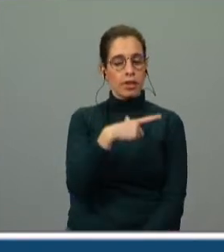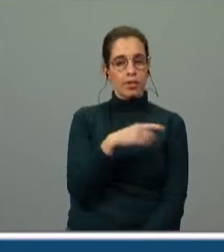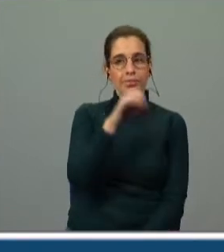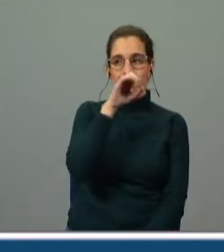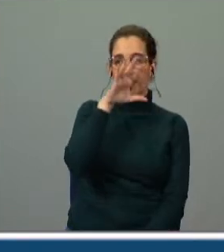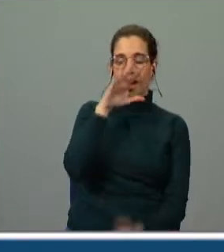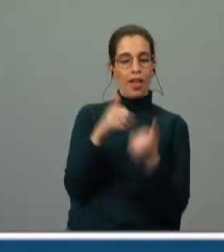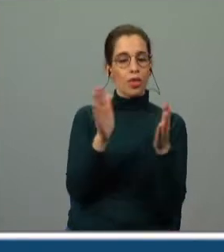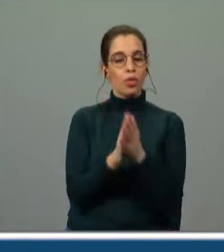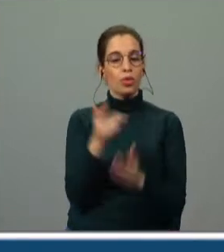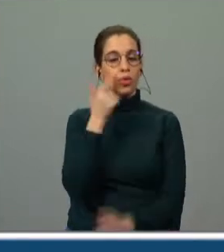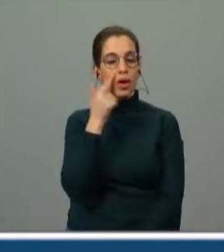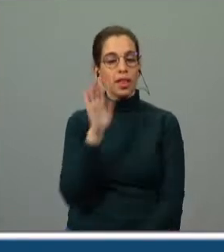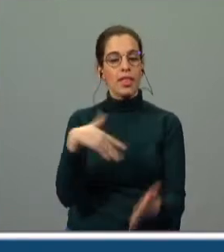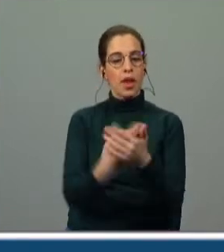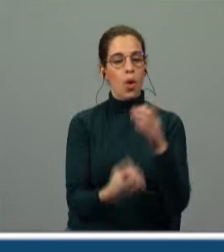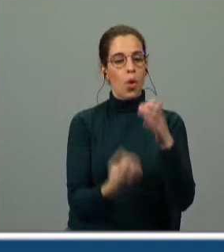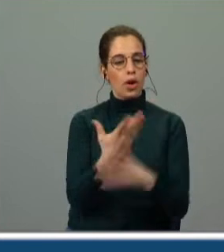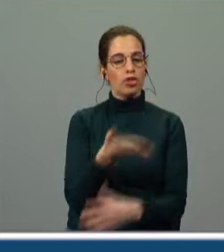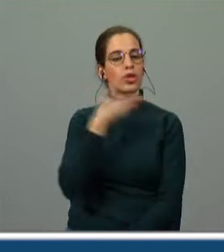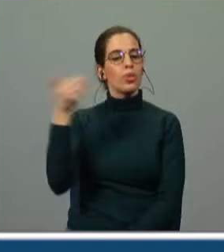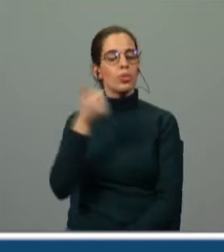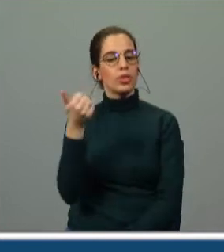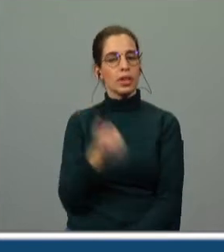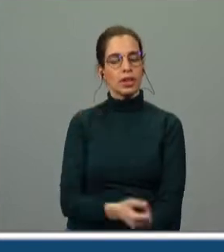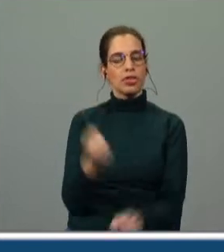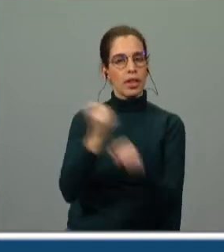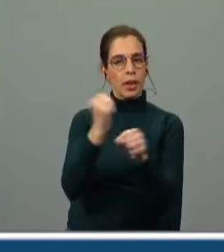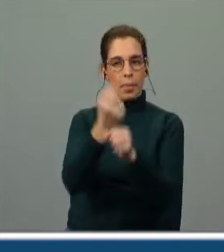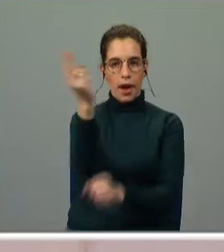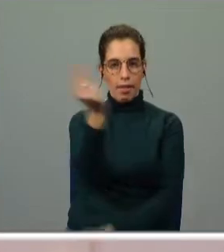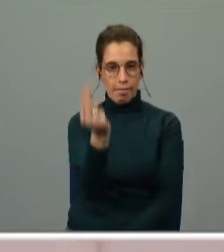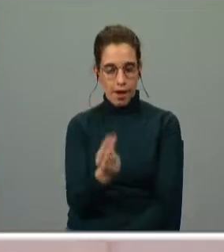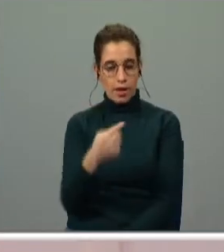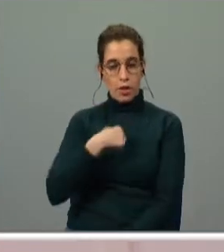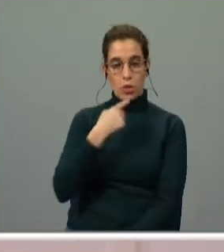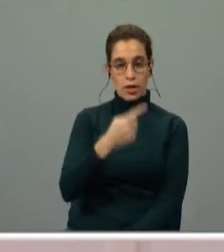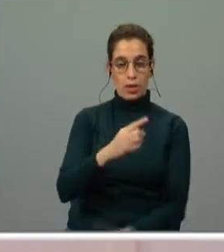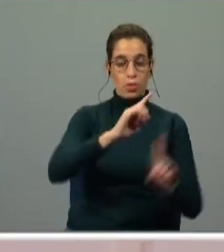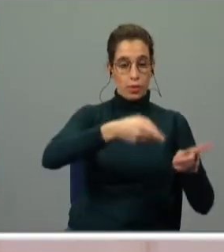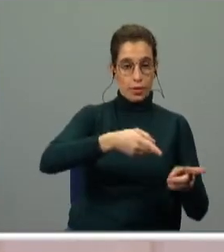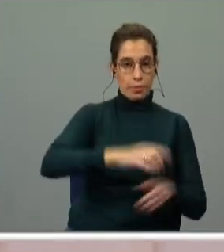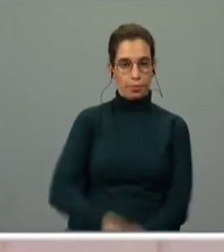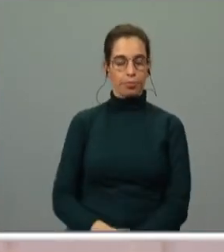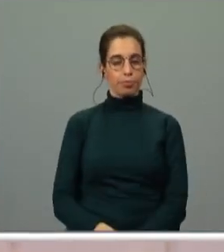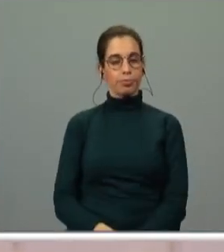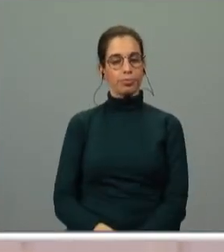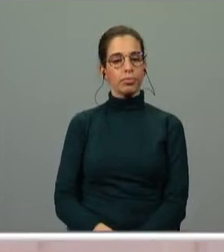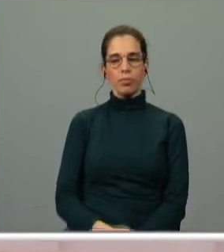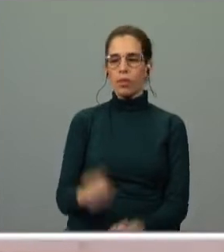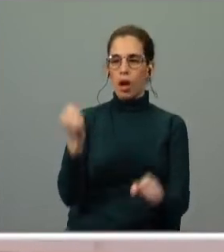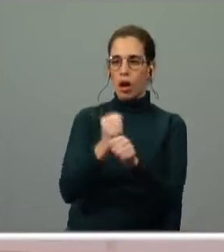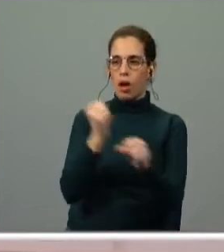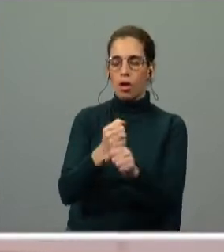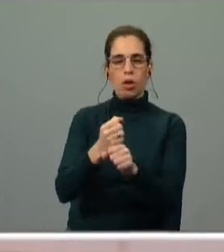conhecem e deu origem a belas obras de arte, como eu te dizia no princípio. Obras de